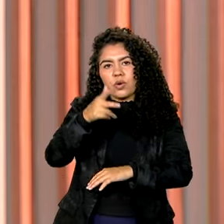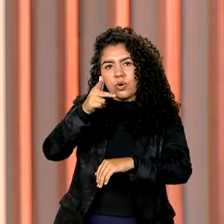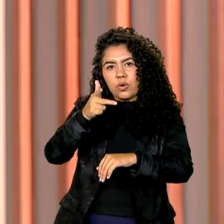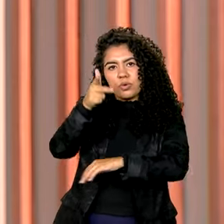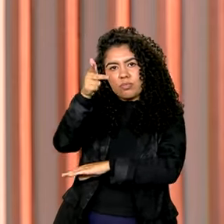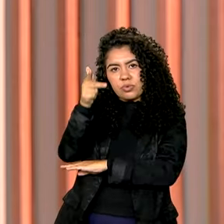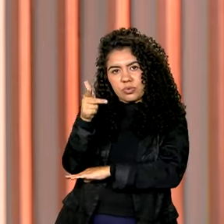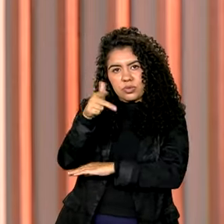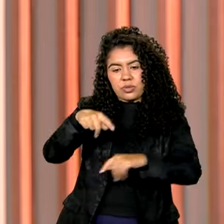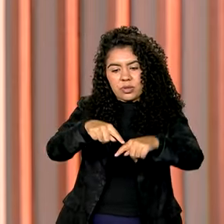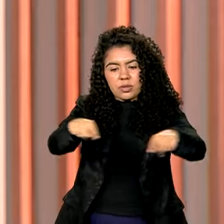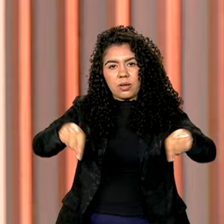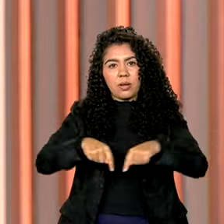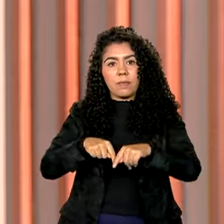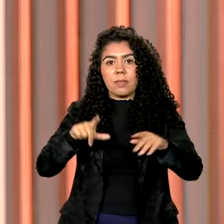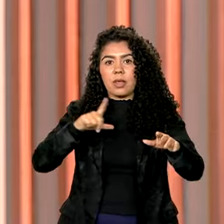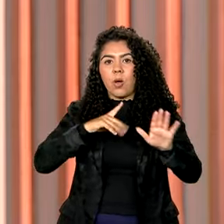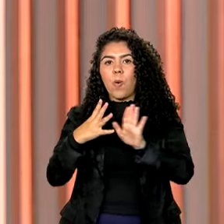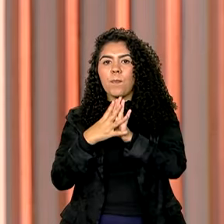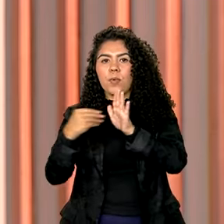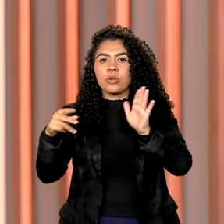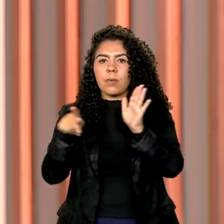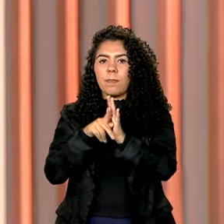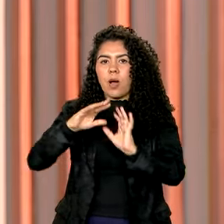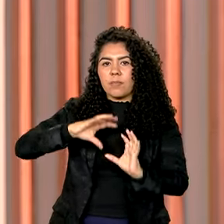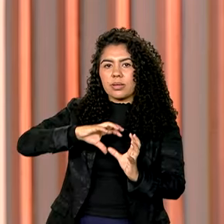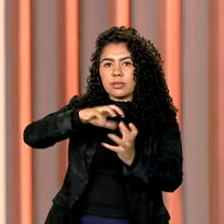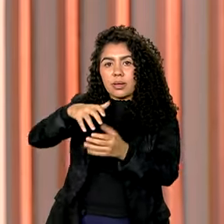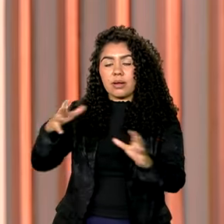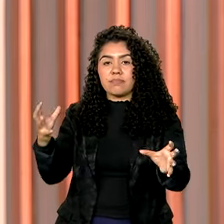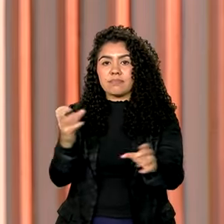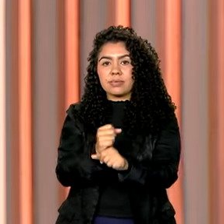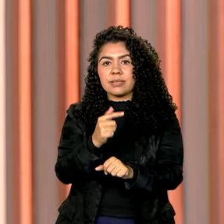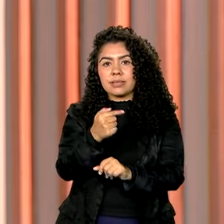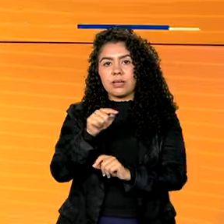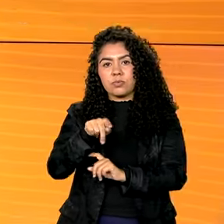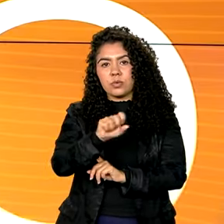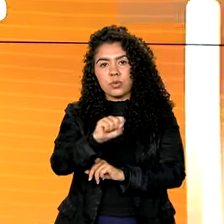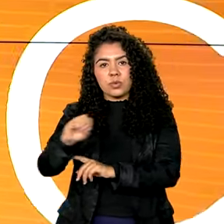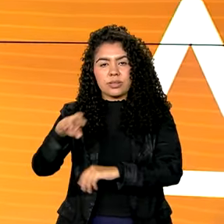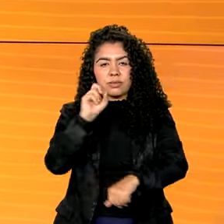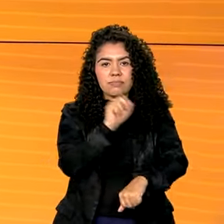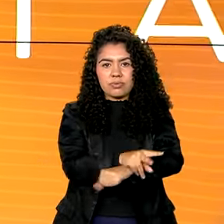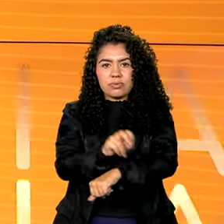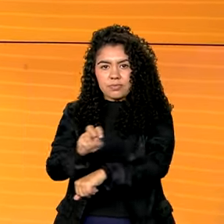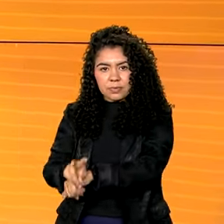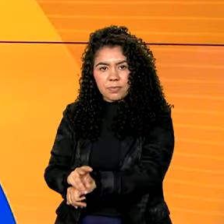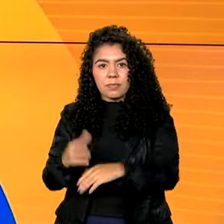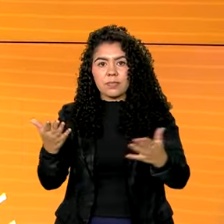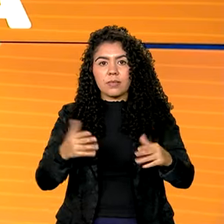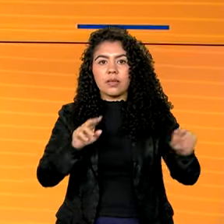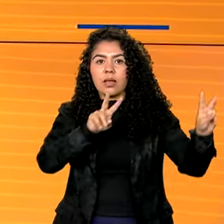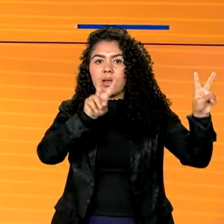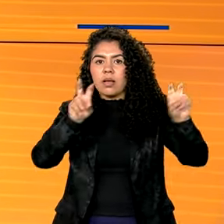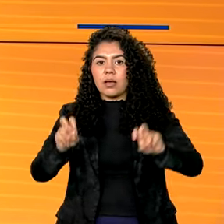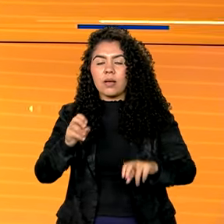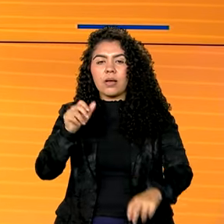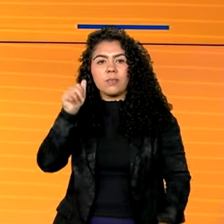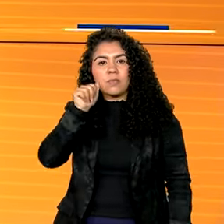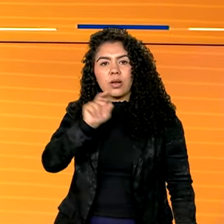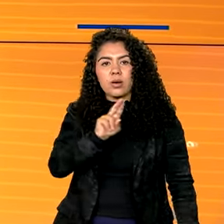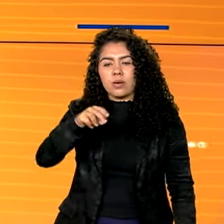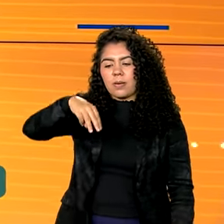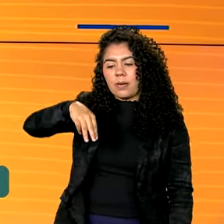Um empreendimento que vai gerar 7.800 empregos diretos e indiretos. Magda Chambriar é a nova